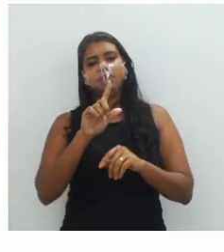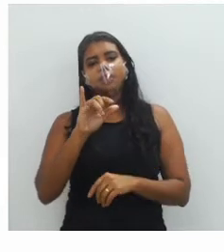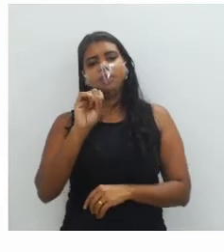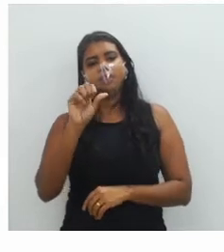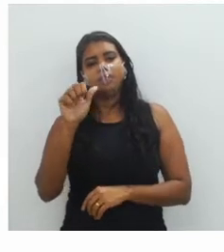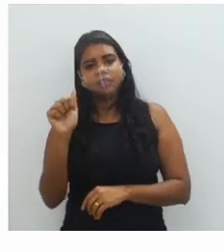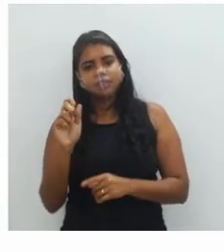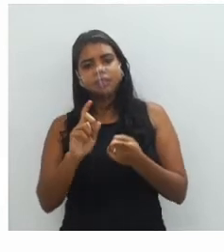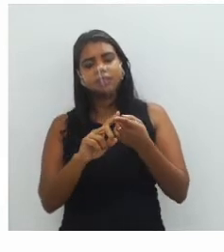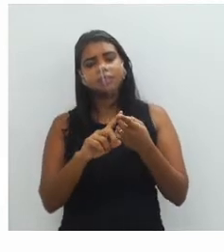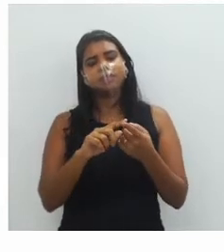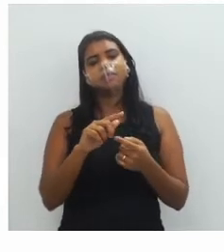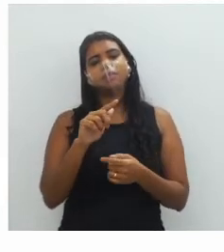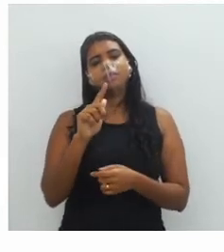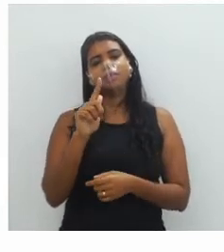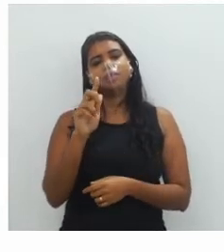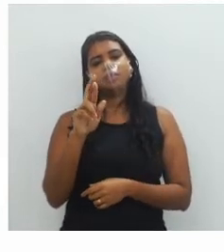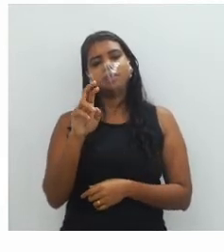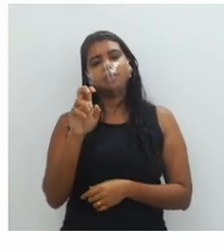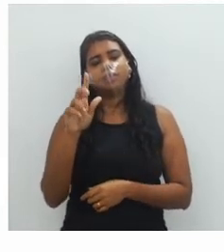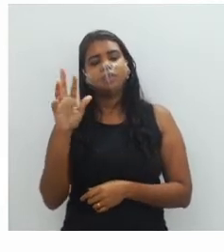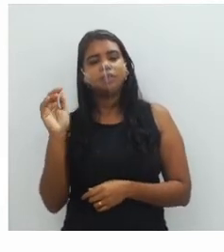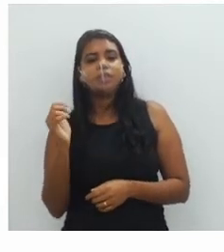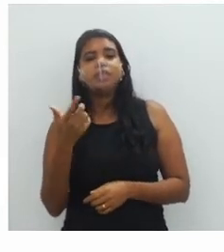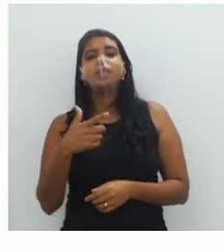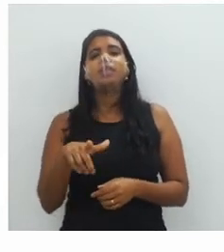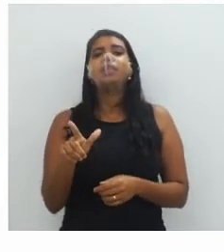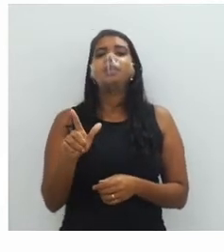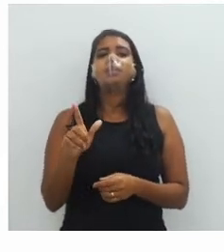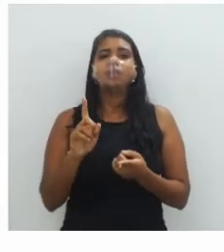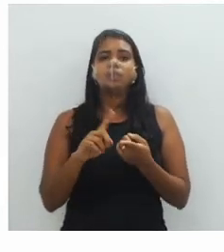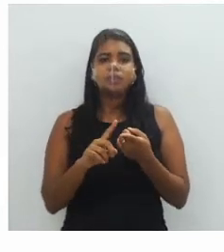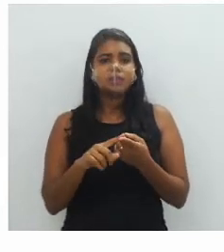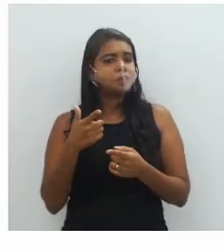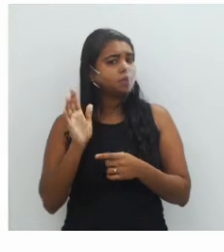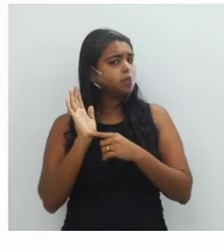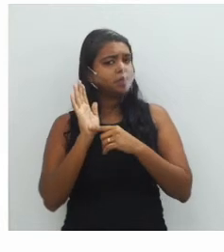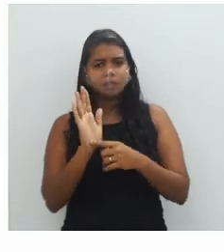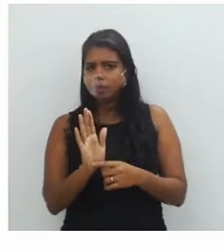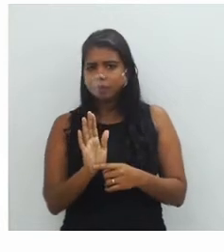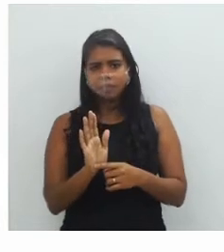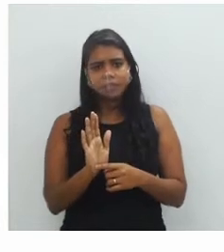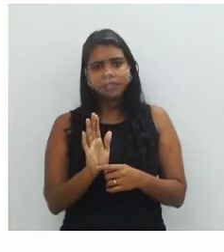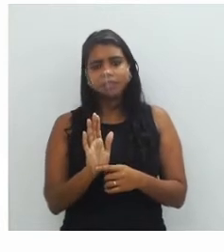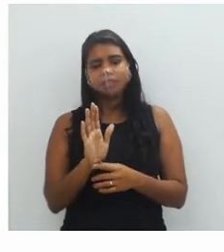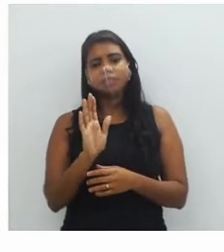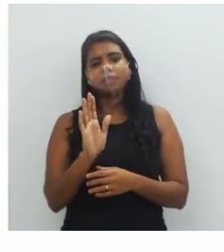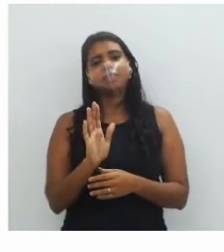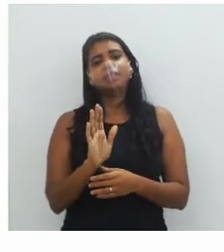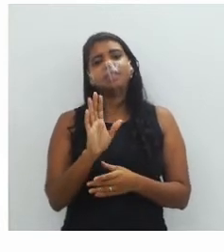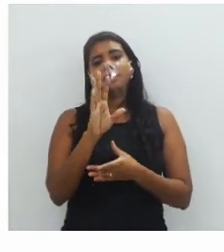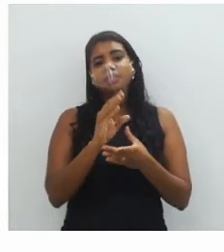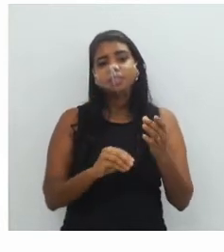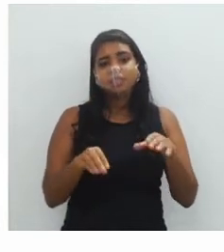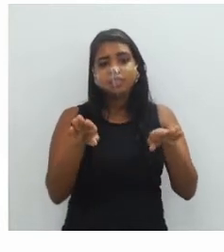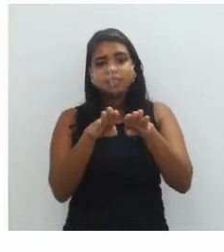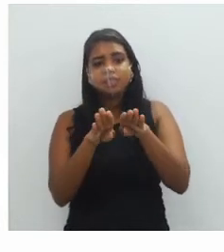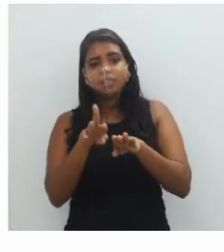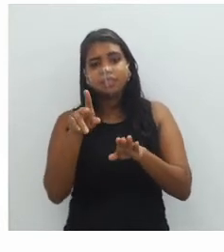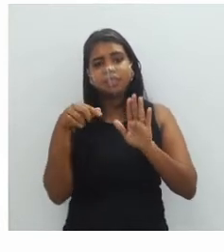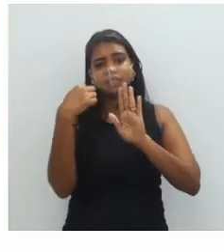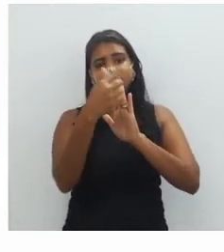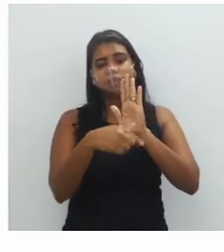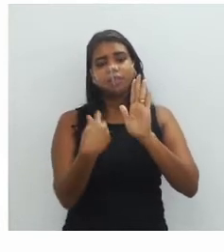E as texturas irregulares? Elas são aquelas que não apresentam padrão nem homogeneidade das